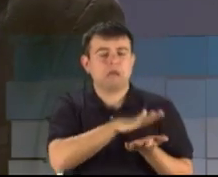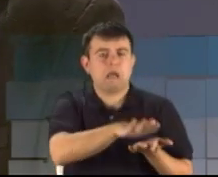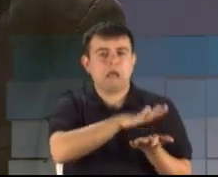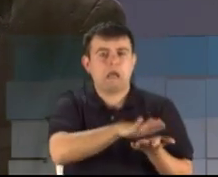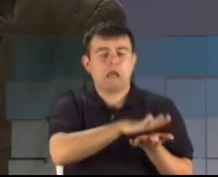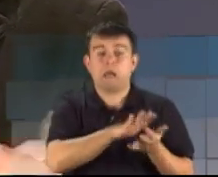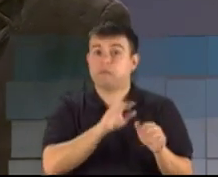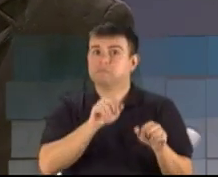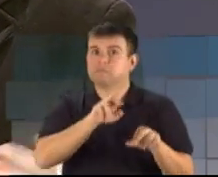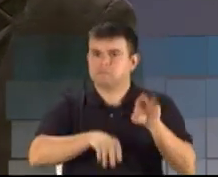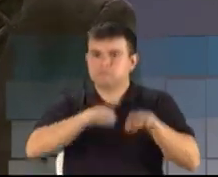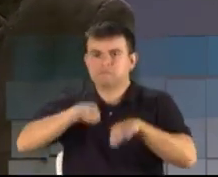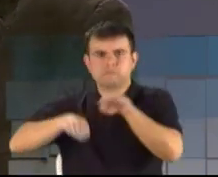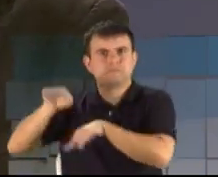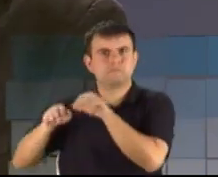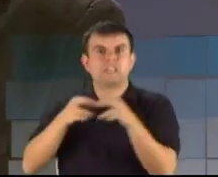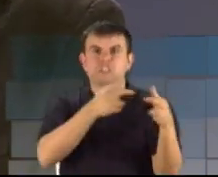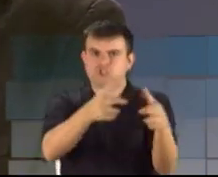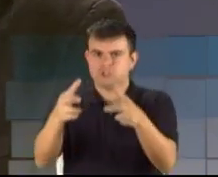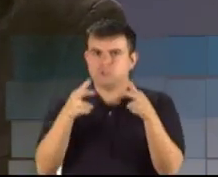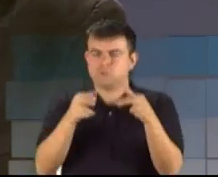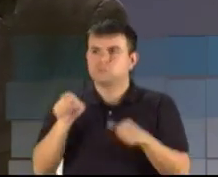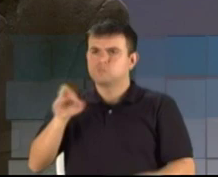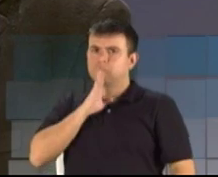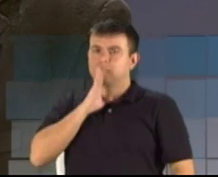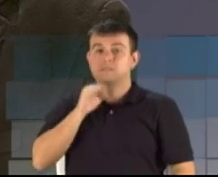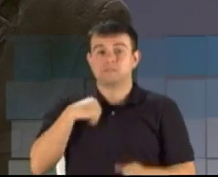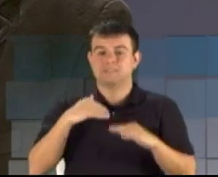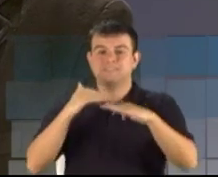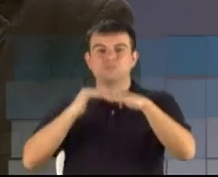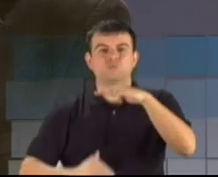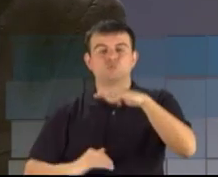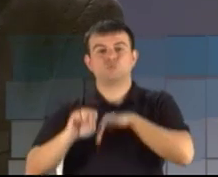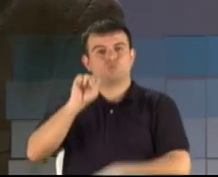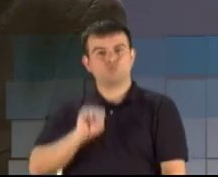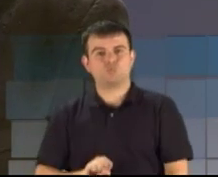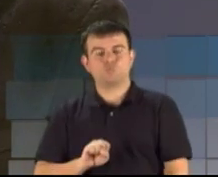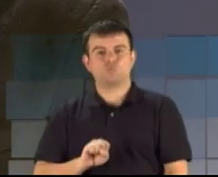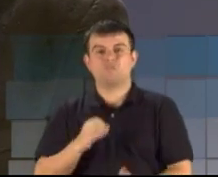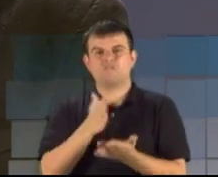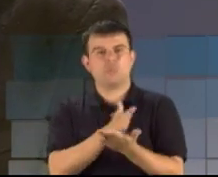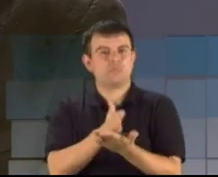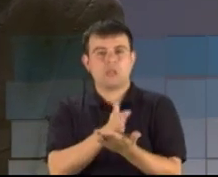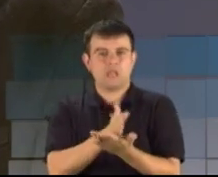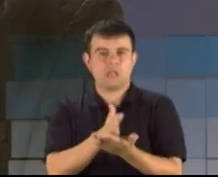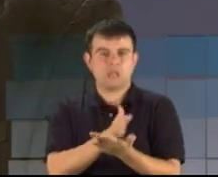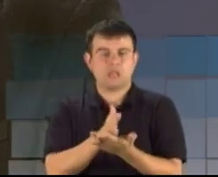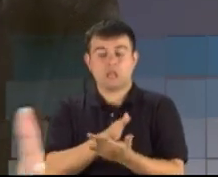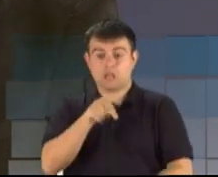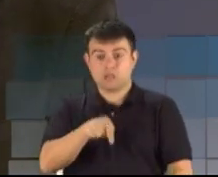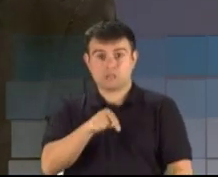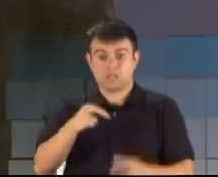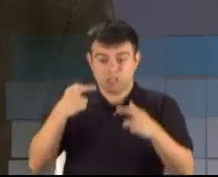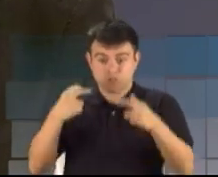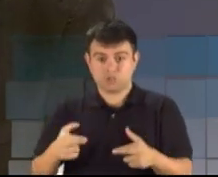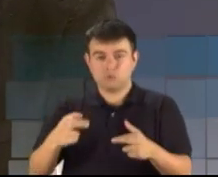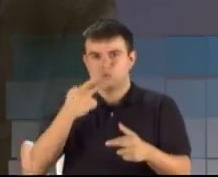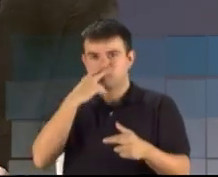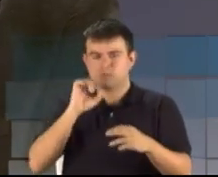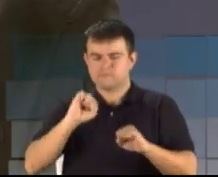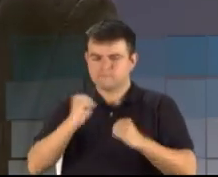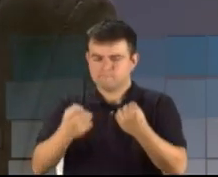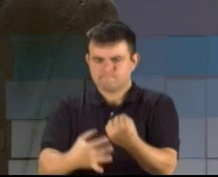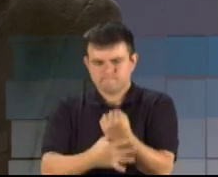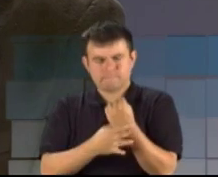regiões. Tu conhece muito, como conheço, por exemplo, metade do sul, fronteira. É uma região que está consolidada com a agricultura,